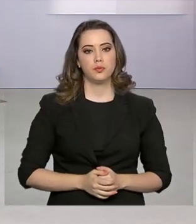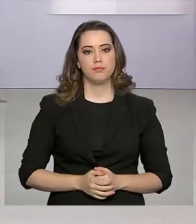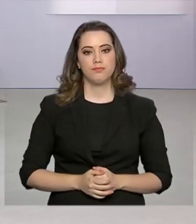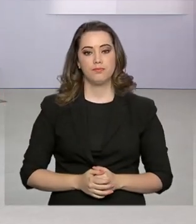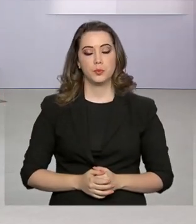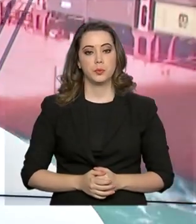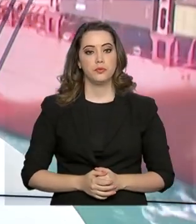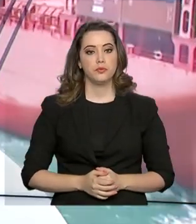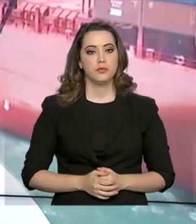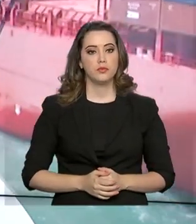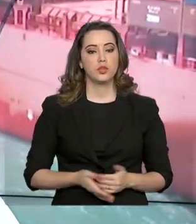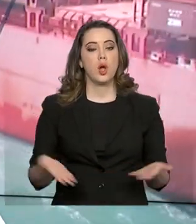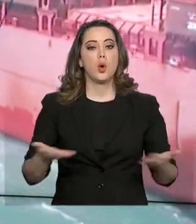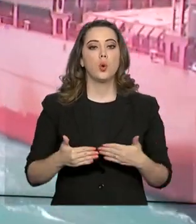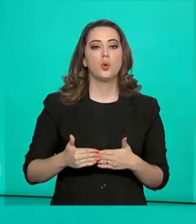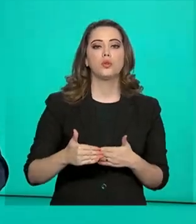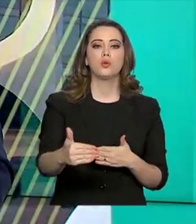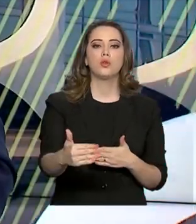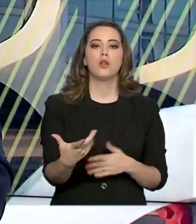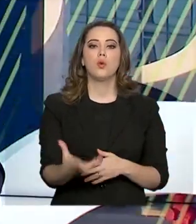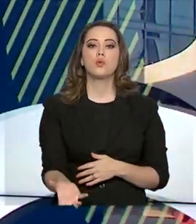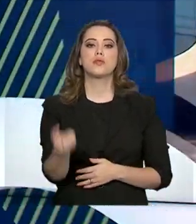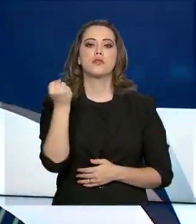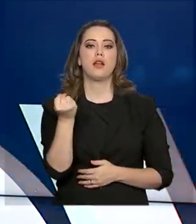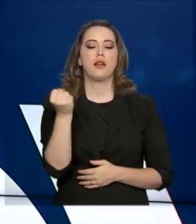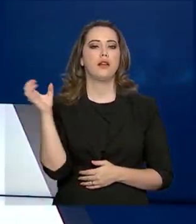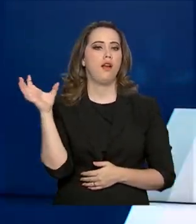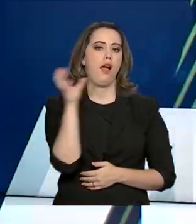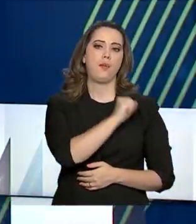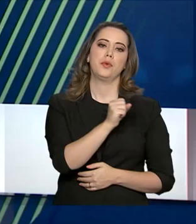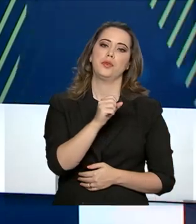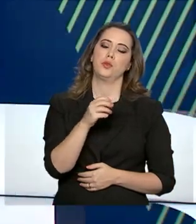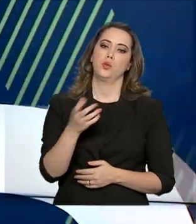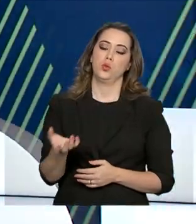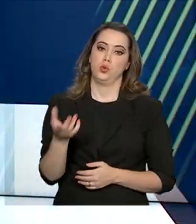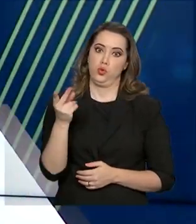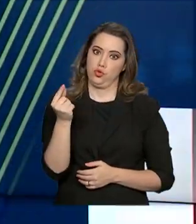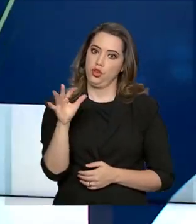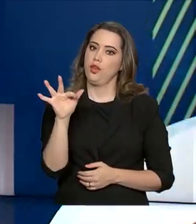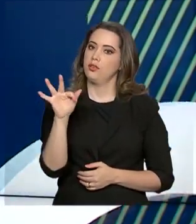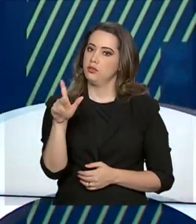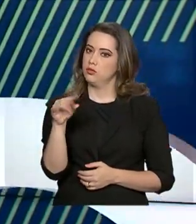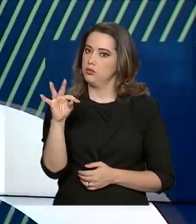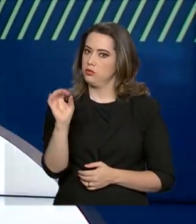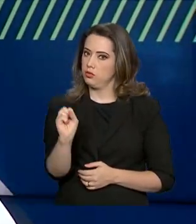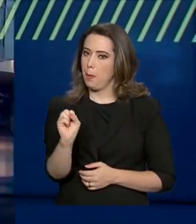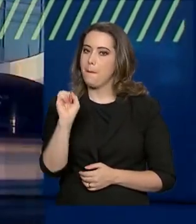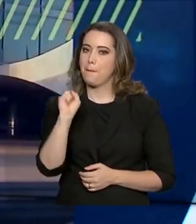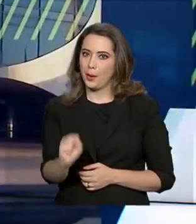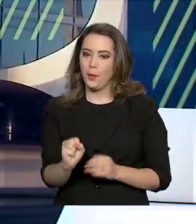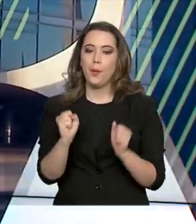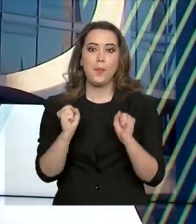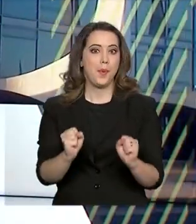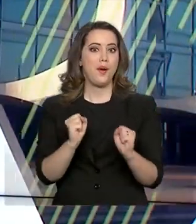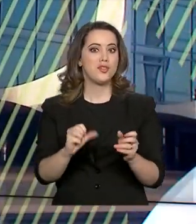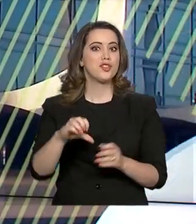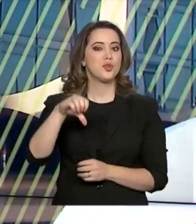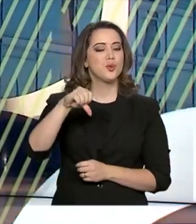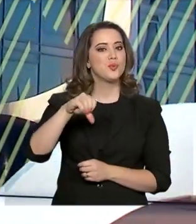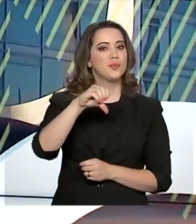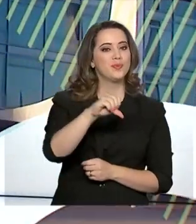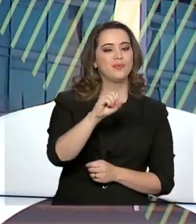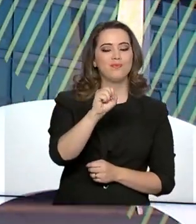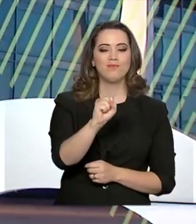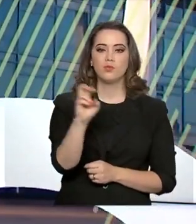sarampo. A partir de agora, o saque imediato das contas do FGTS pode chegar a R$ 998